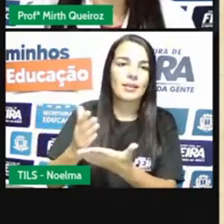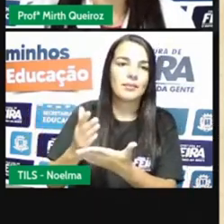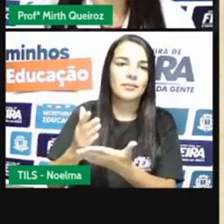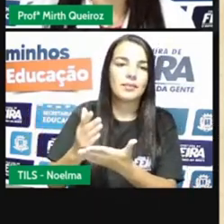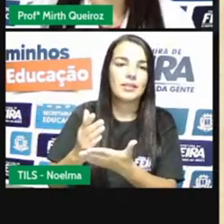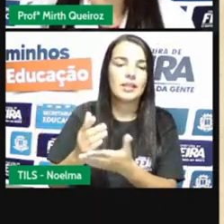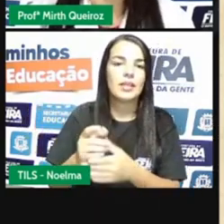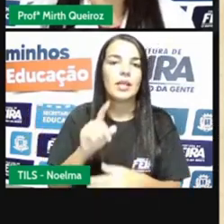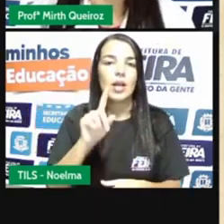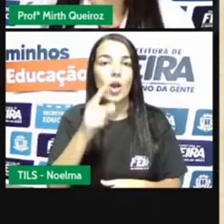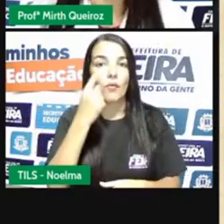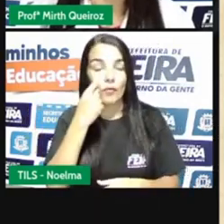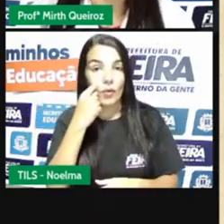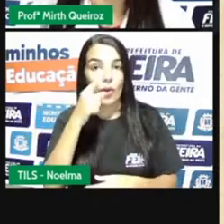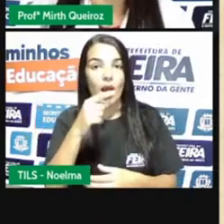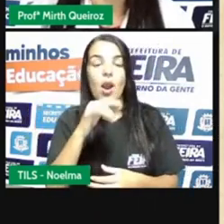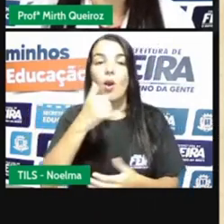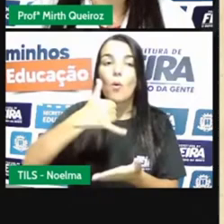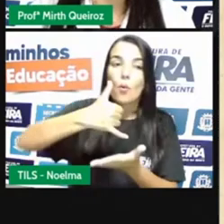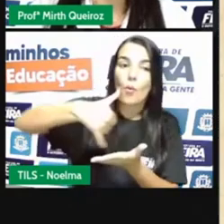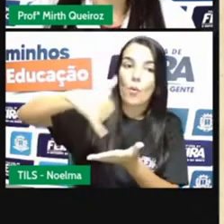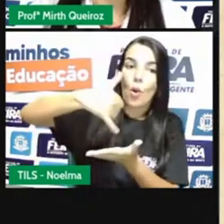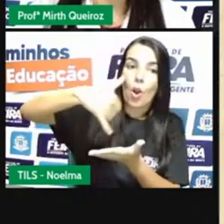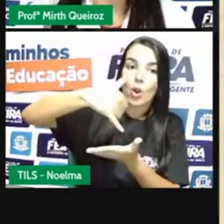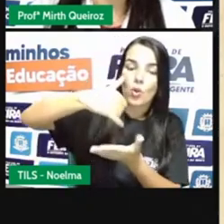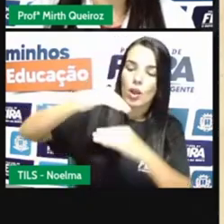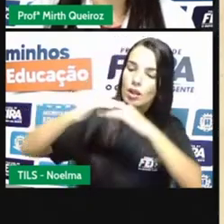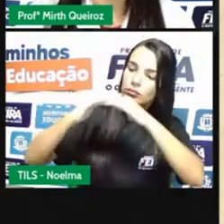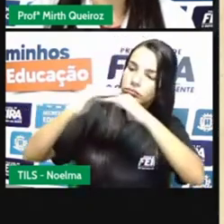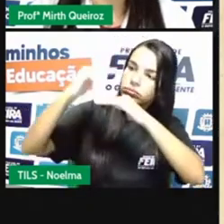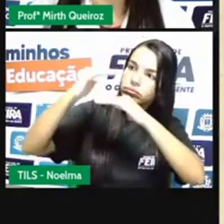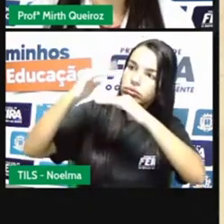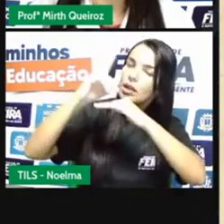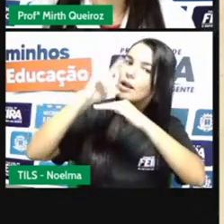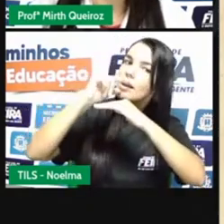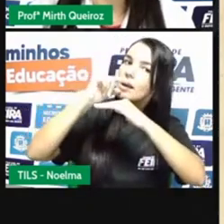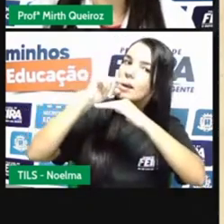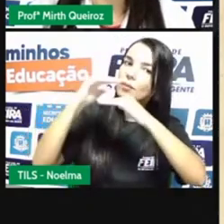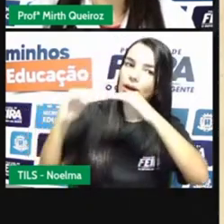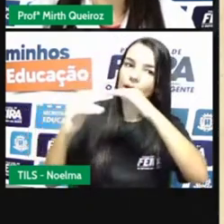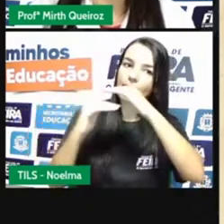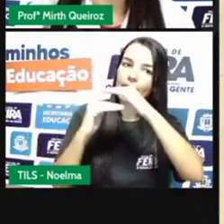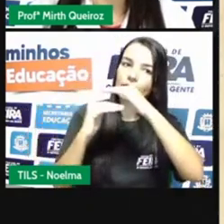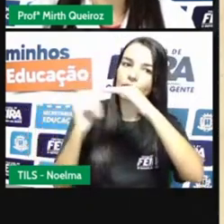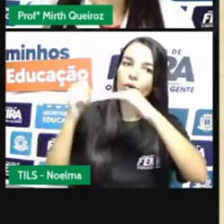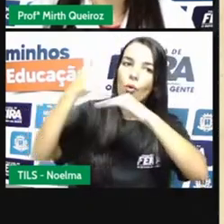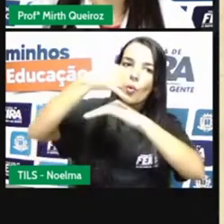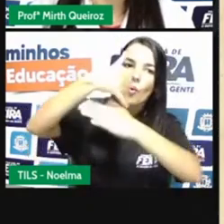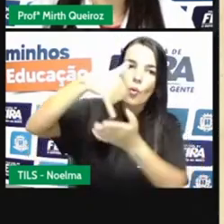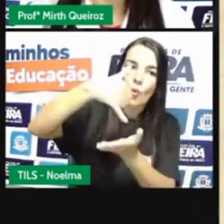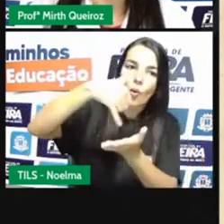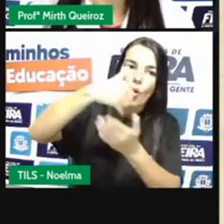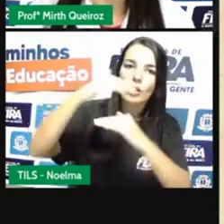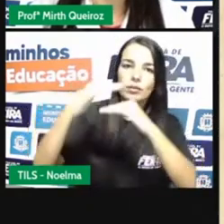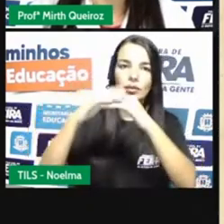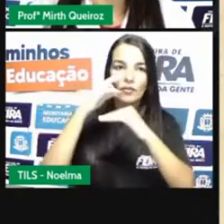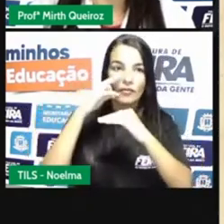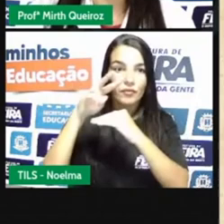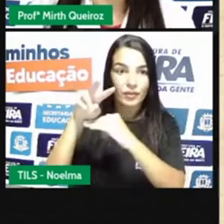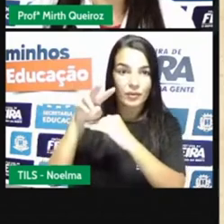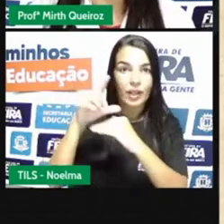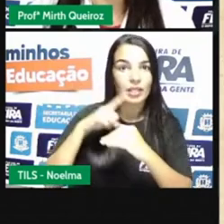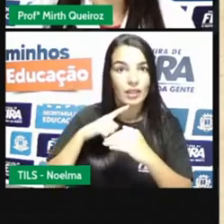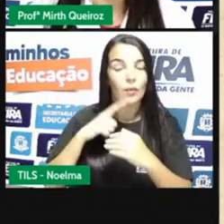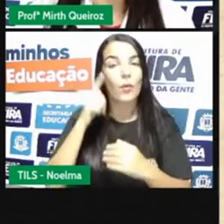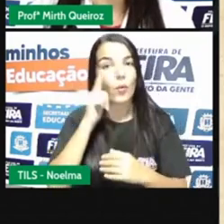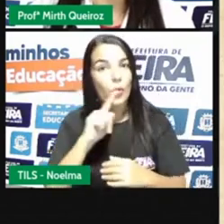água e o óleo, o óleo vai subir, vai ficar na parte de cima, e a água vai ficar na parte de baixo. Aí dá para a gente definir quem é a água, quem é o óleo.